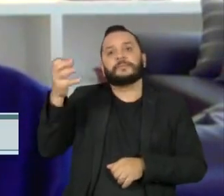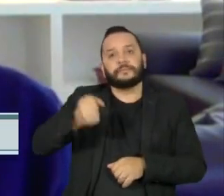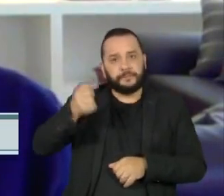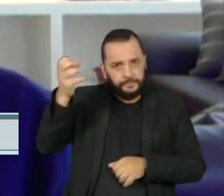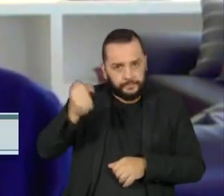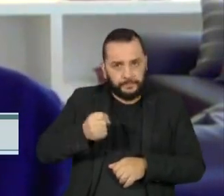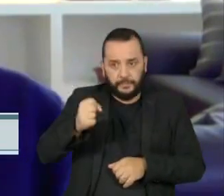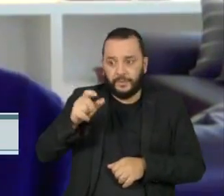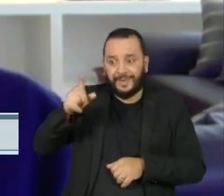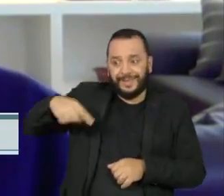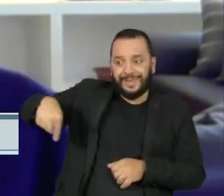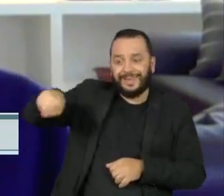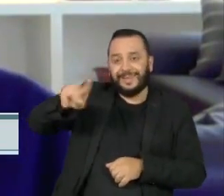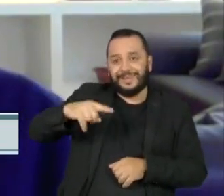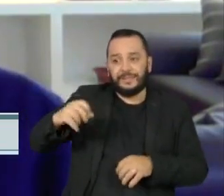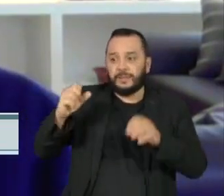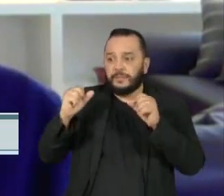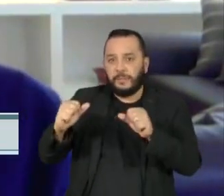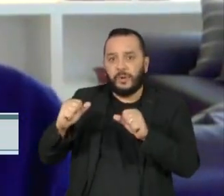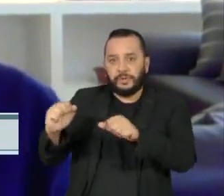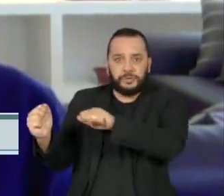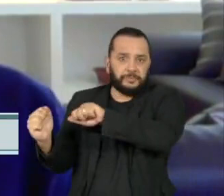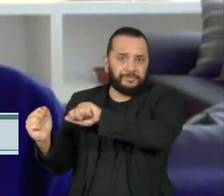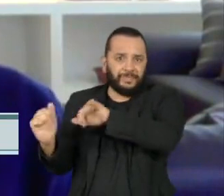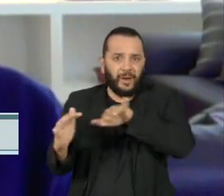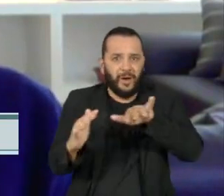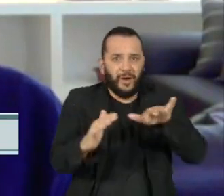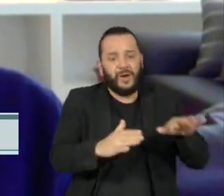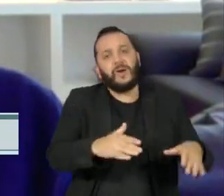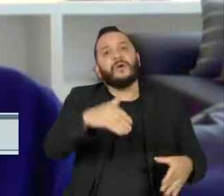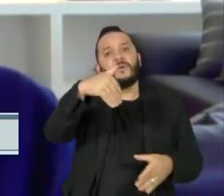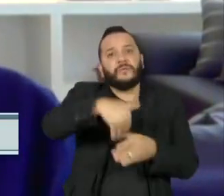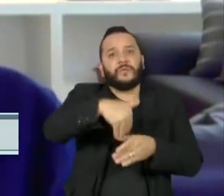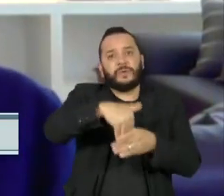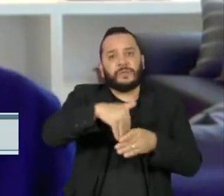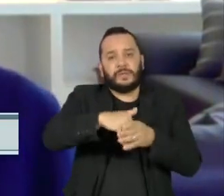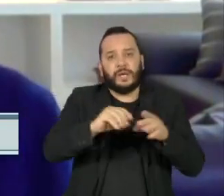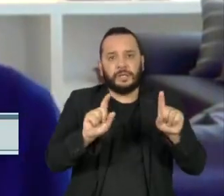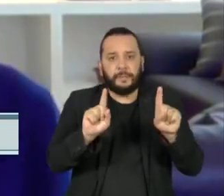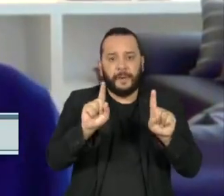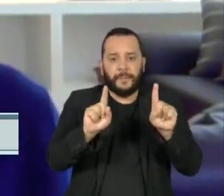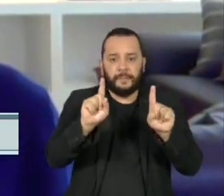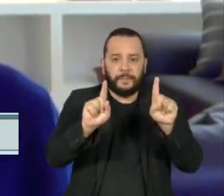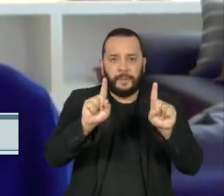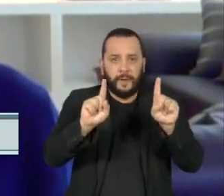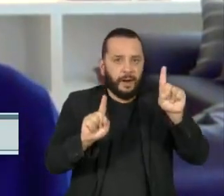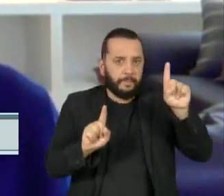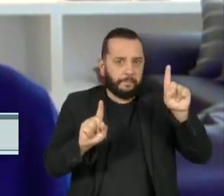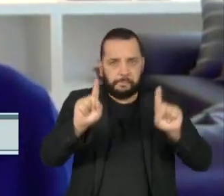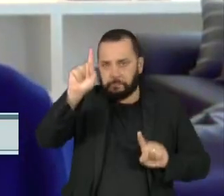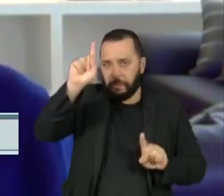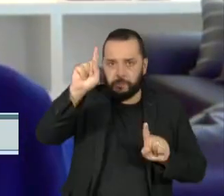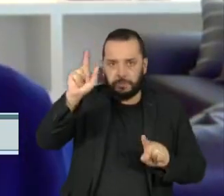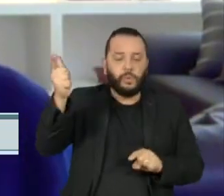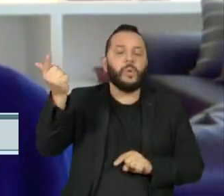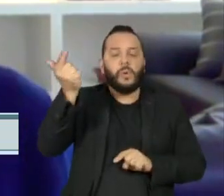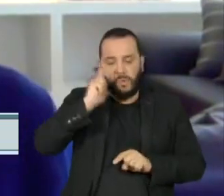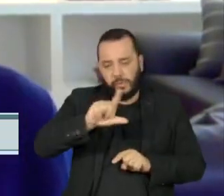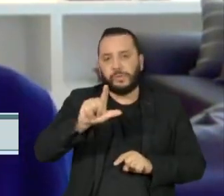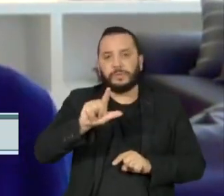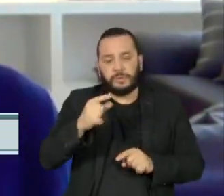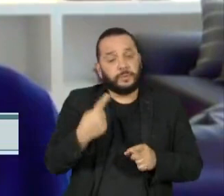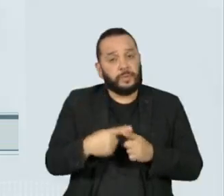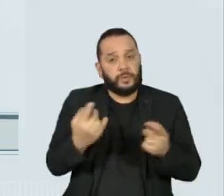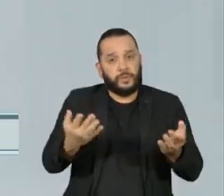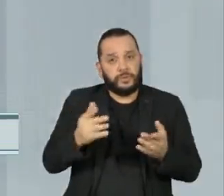suficiente para desempatar, por assim dizer, essa disputa que hoje apresenta um empate técnico entre os